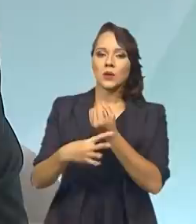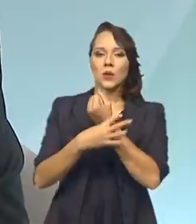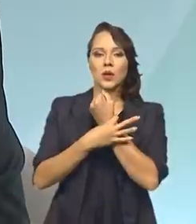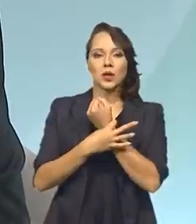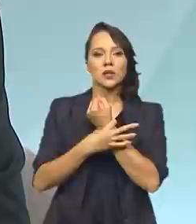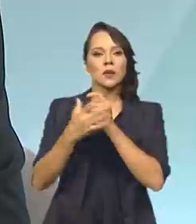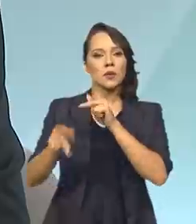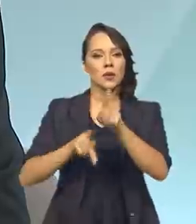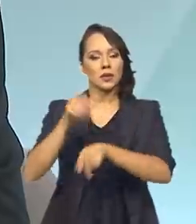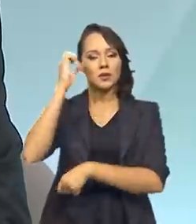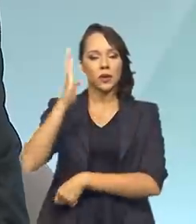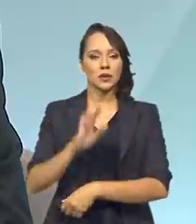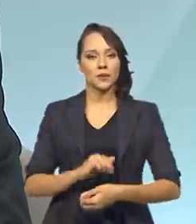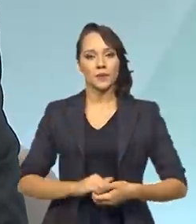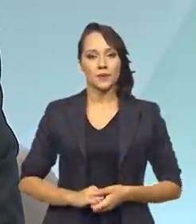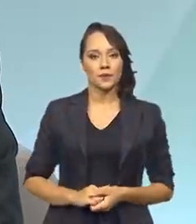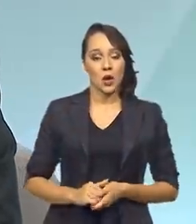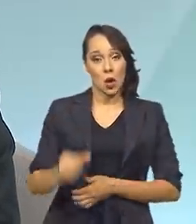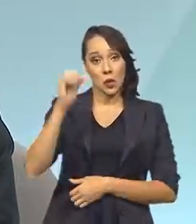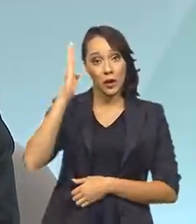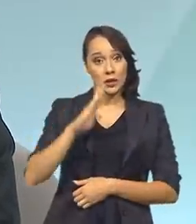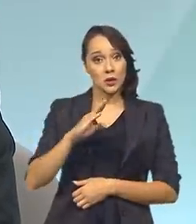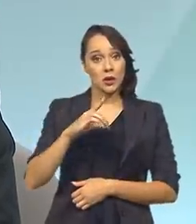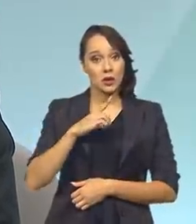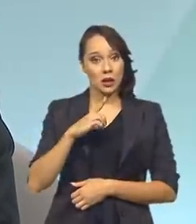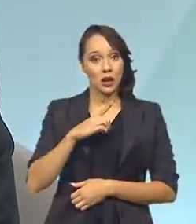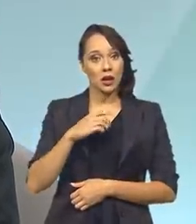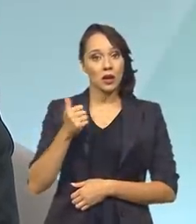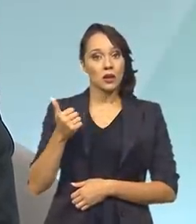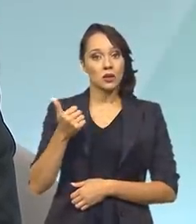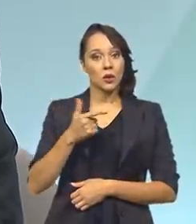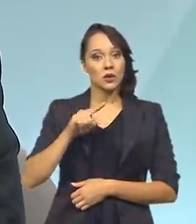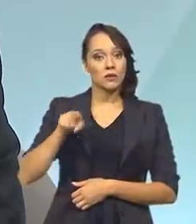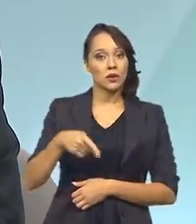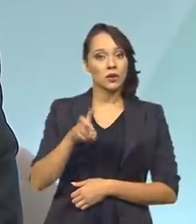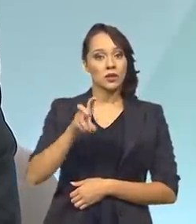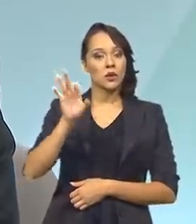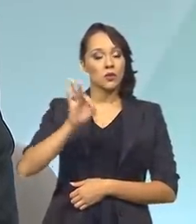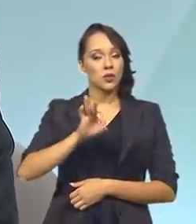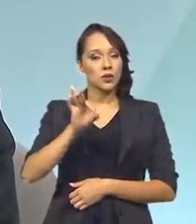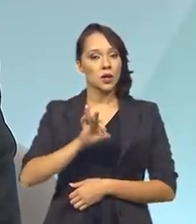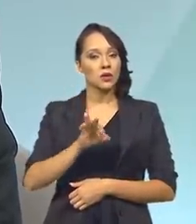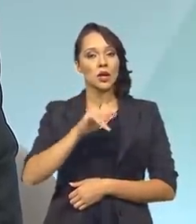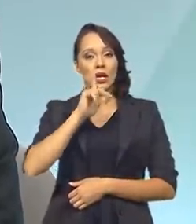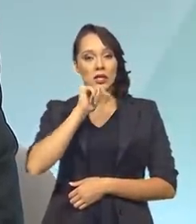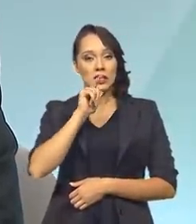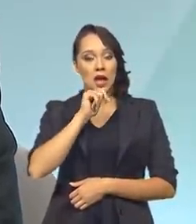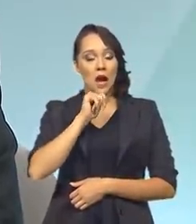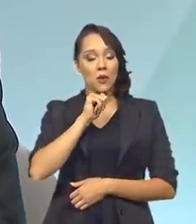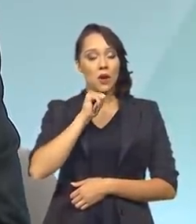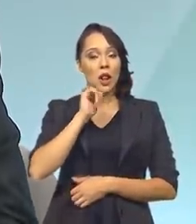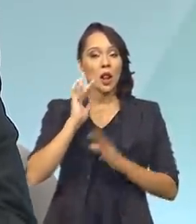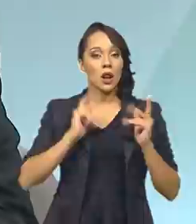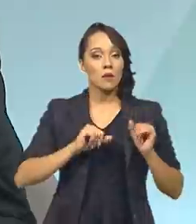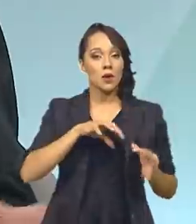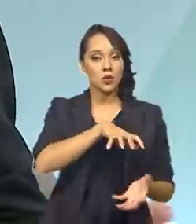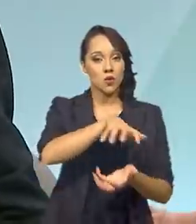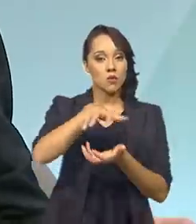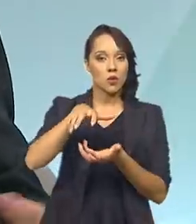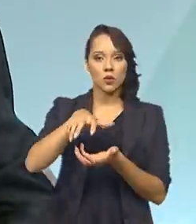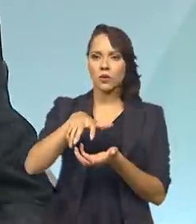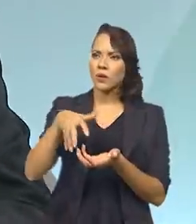necessária à população brasileira. O Brasil tem 12,5% das reservas de água doce do mundo. É